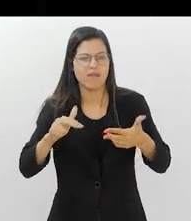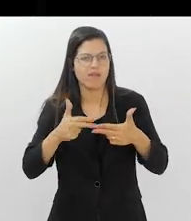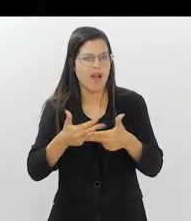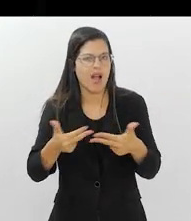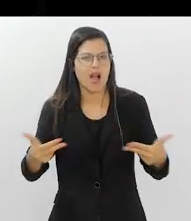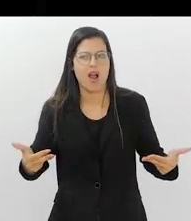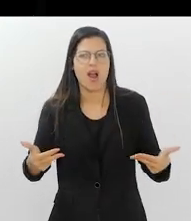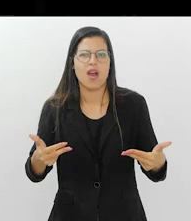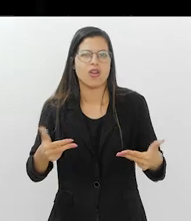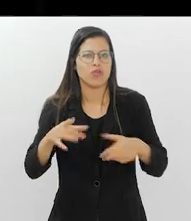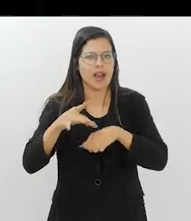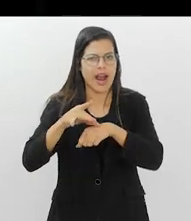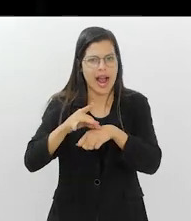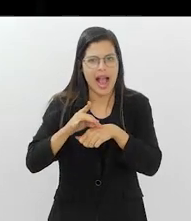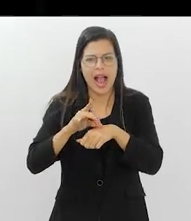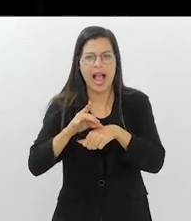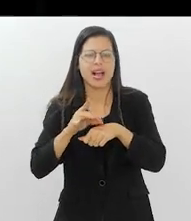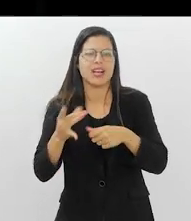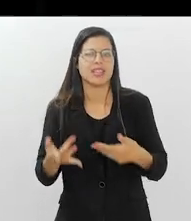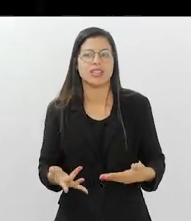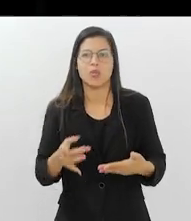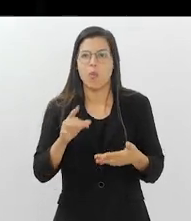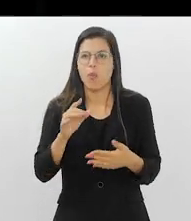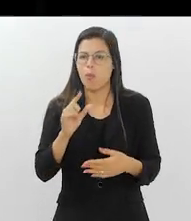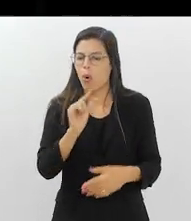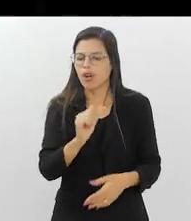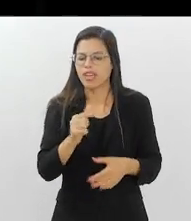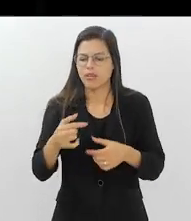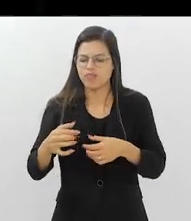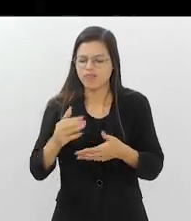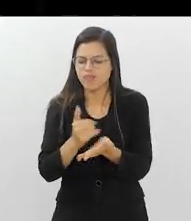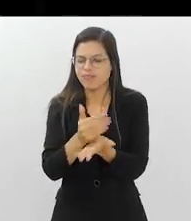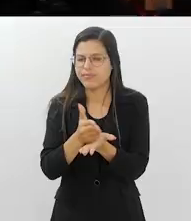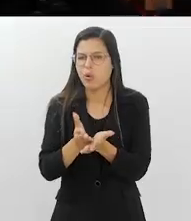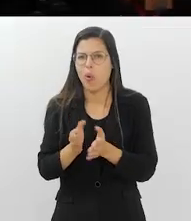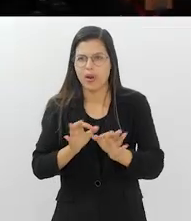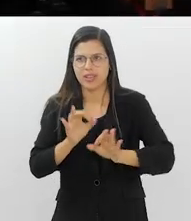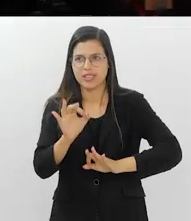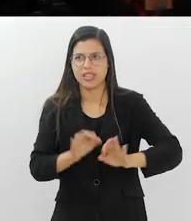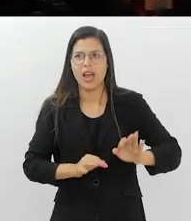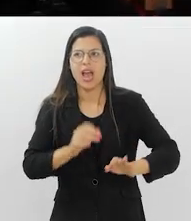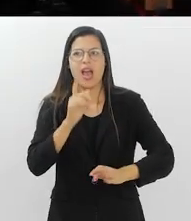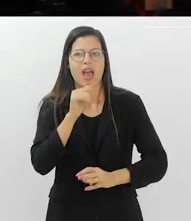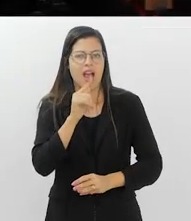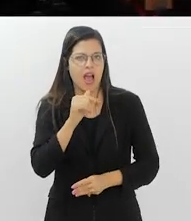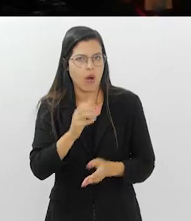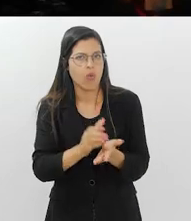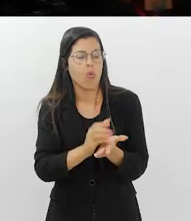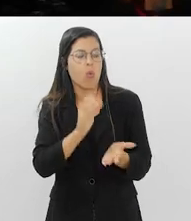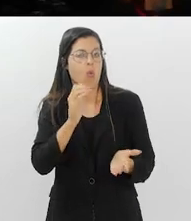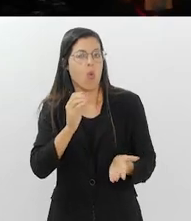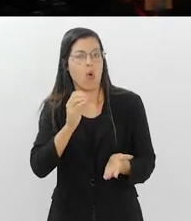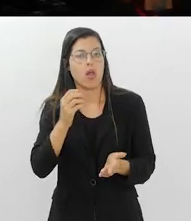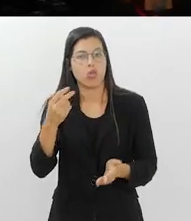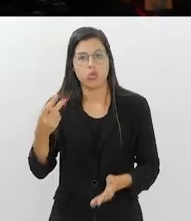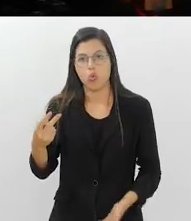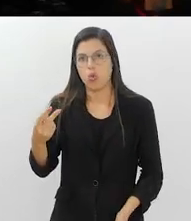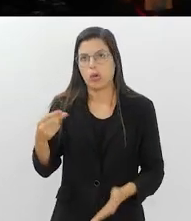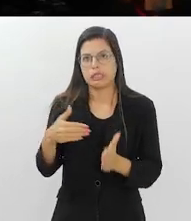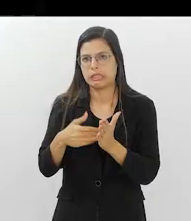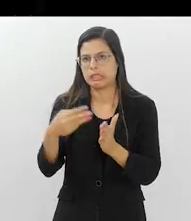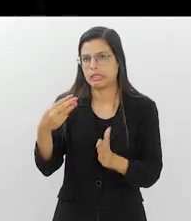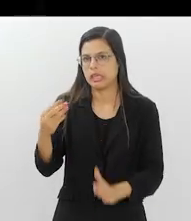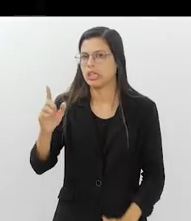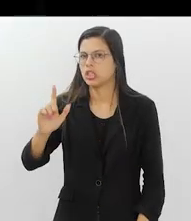proteínas, mas um pouquinho de cada, né? Muita água? Bastante água, em torno aí de